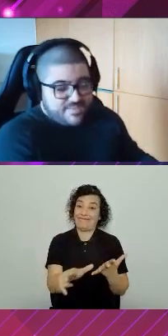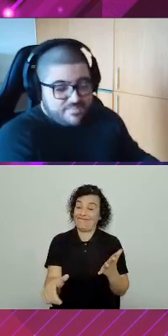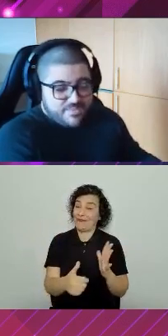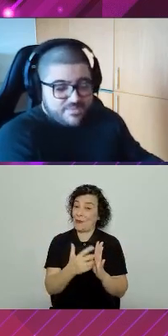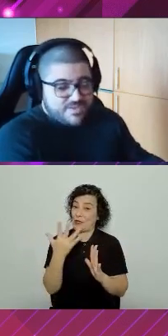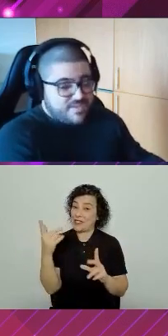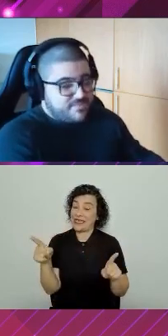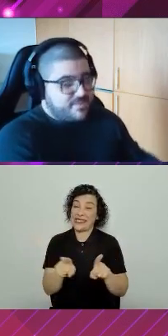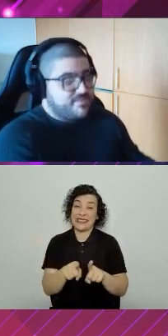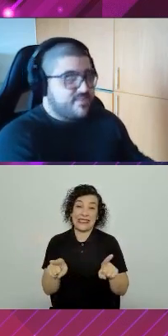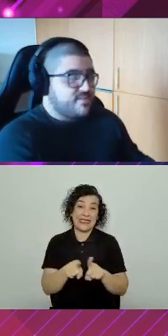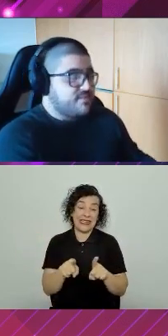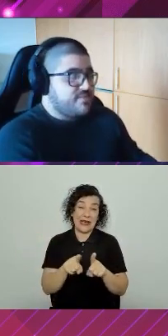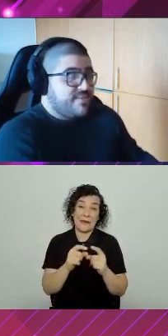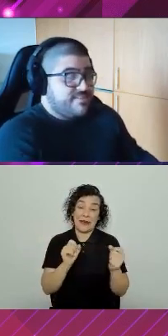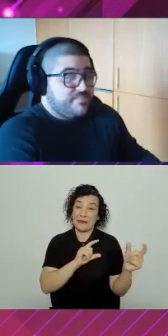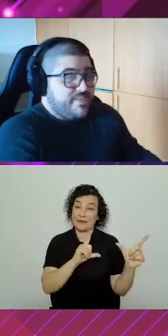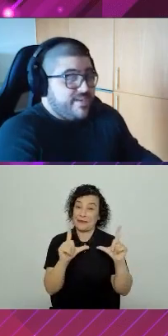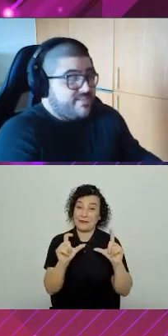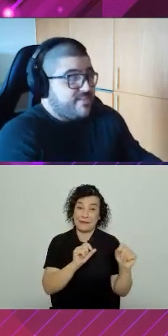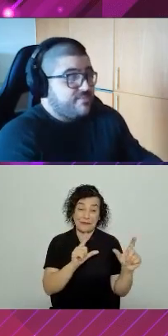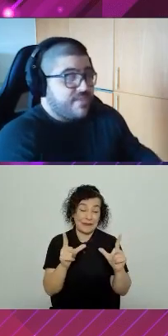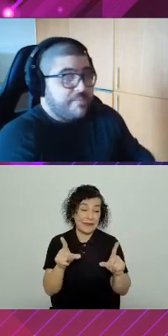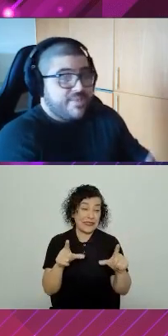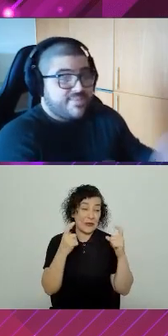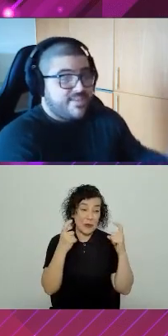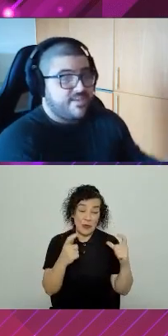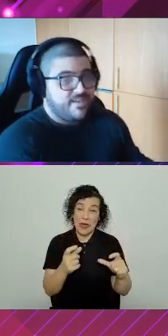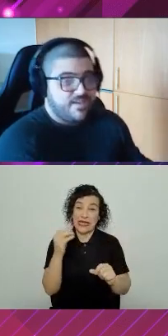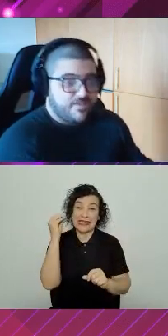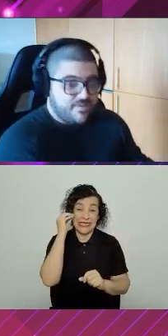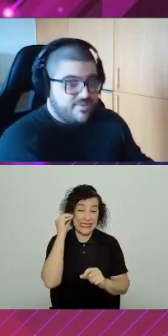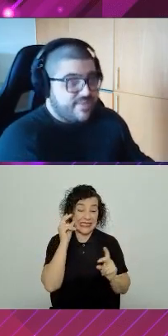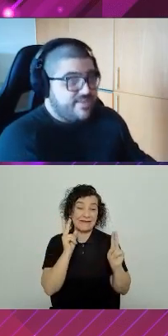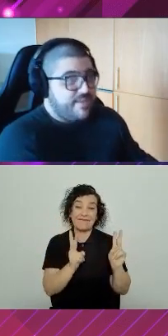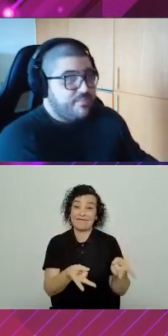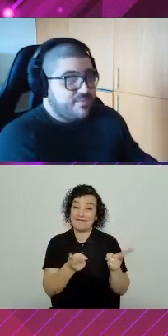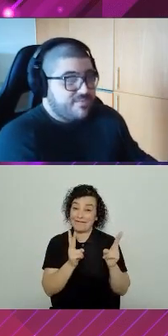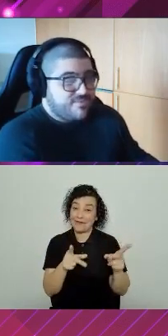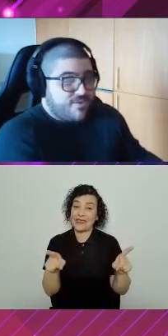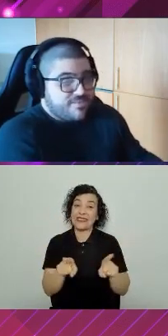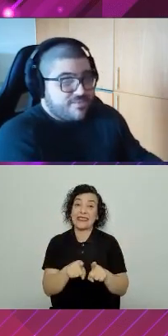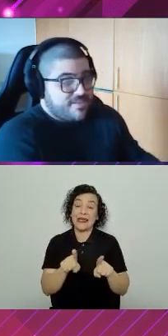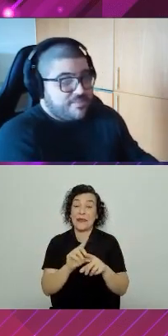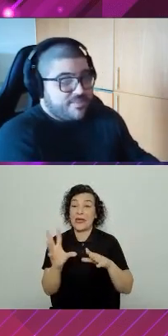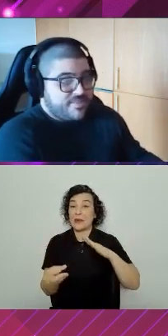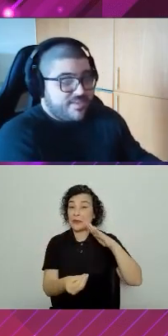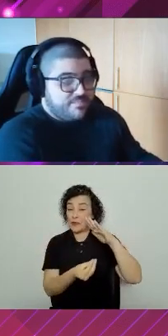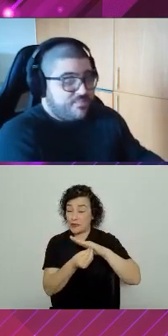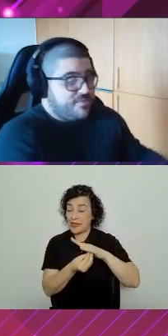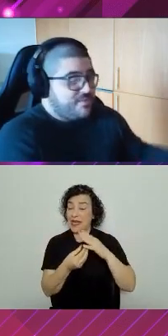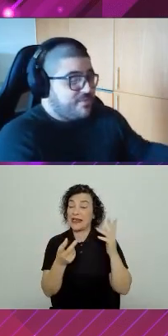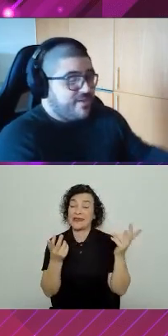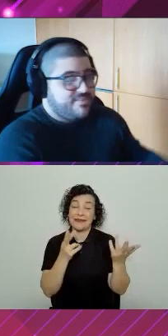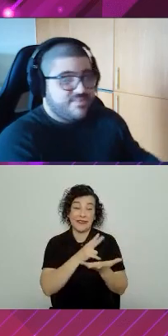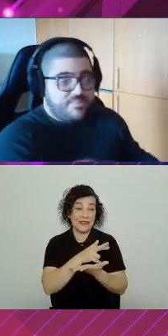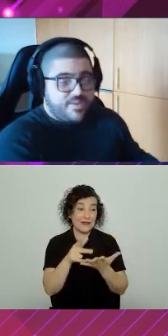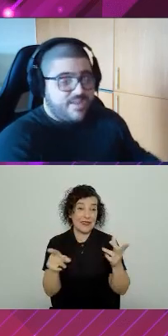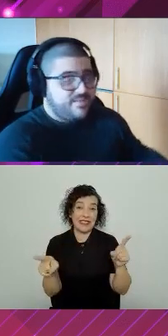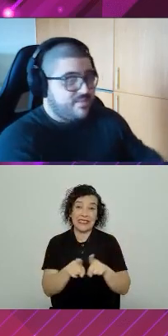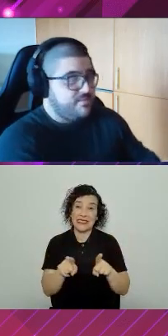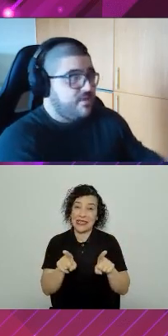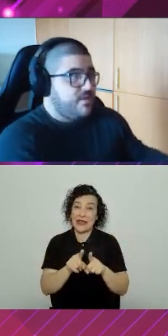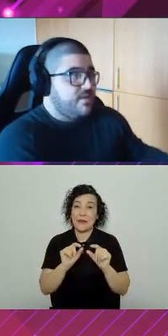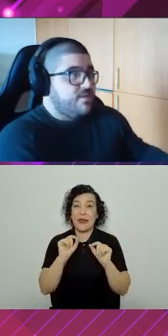pipeline de build que eles vão ter que fazer, quantidade de ambientes que eles vão ter que manter, quantidade de repositórios que eles vão ter que manter por request